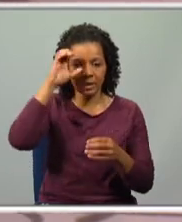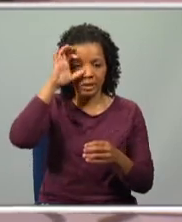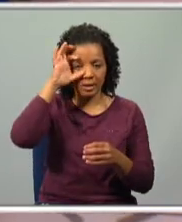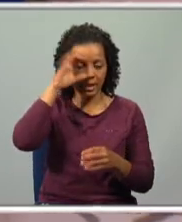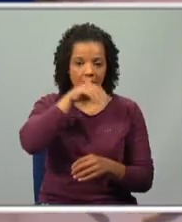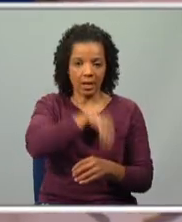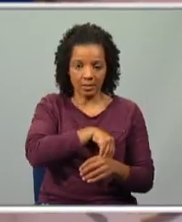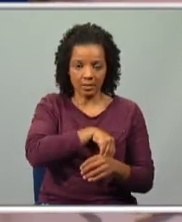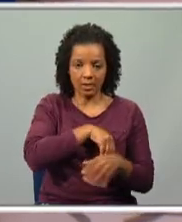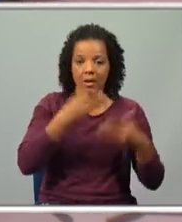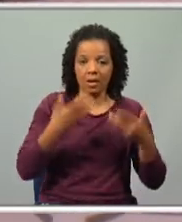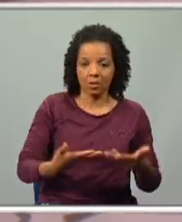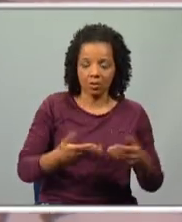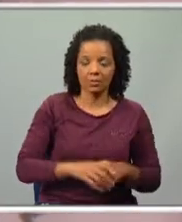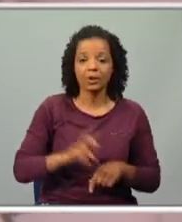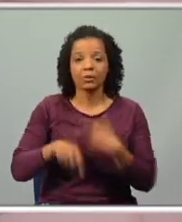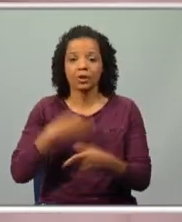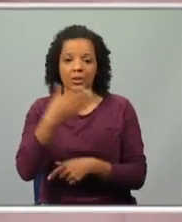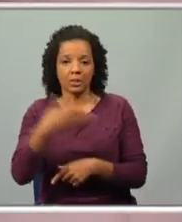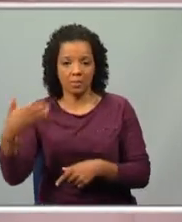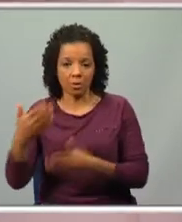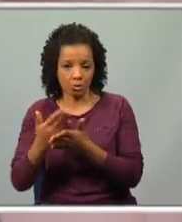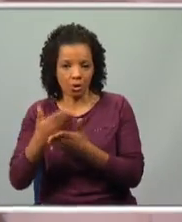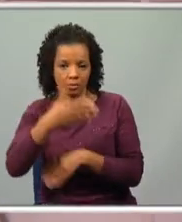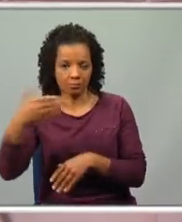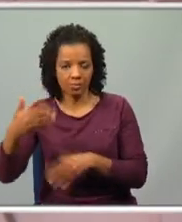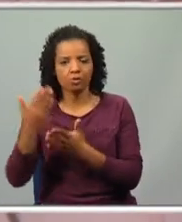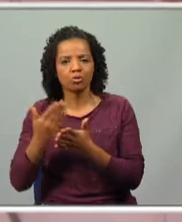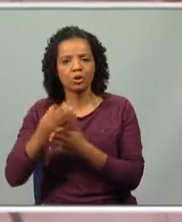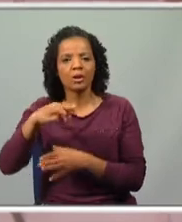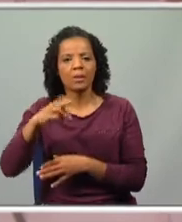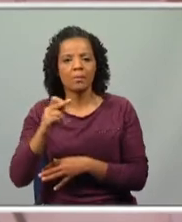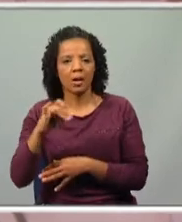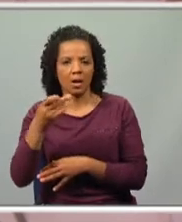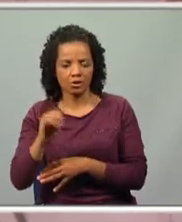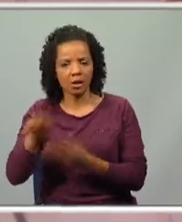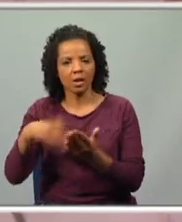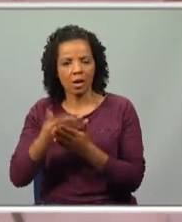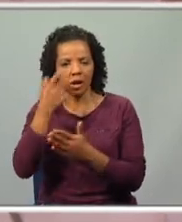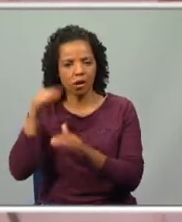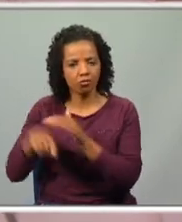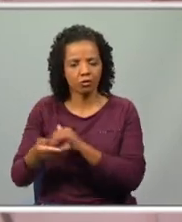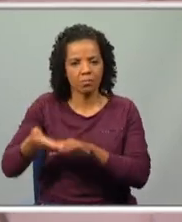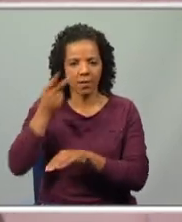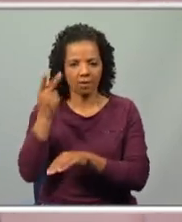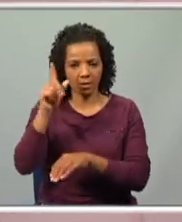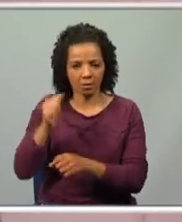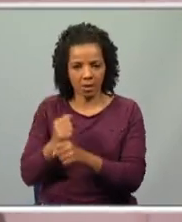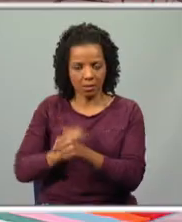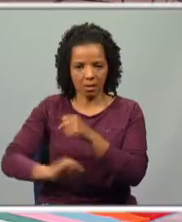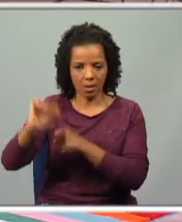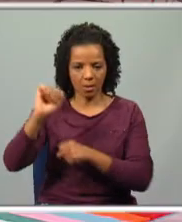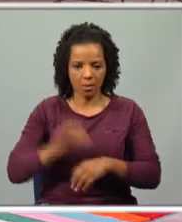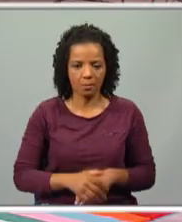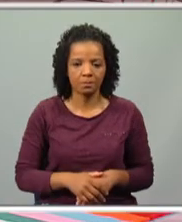No décimo primeiro ano, como eu te dizia também há pouco, vais estudar os Maias e vais conhecer um bocadinho mais da sua vida e da sua obra.